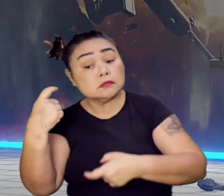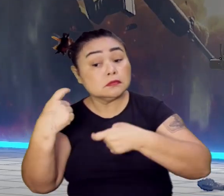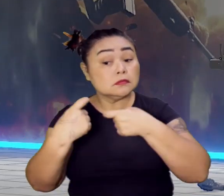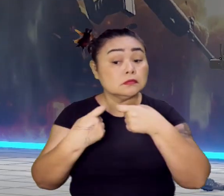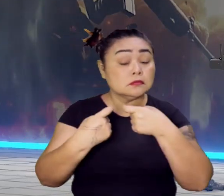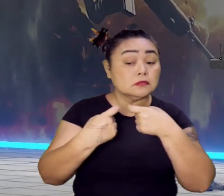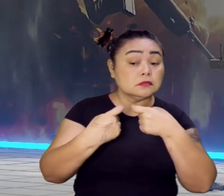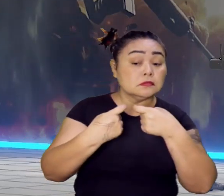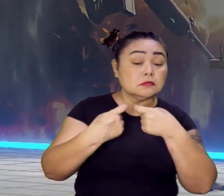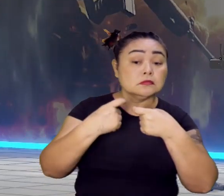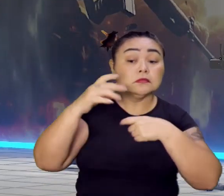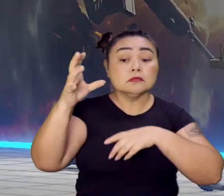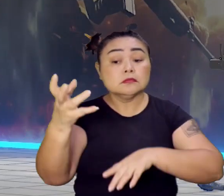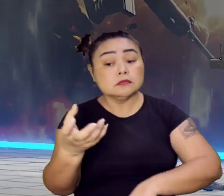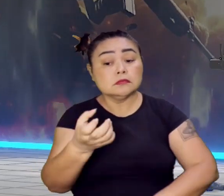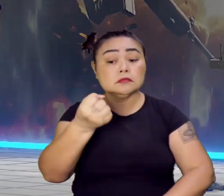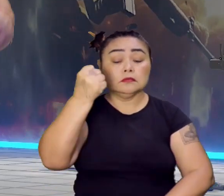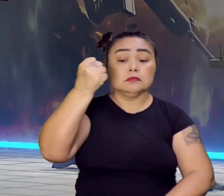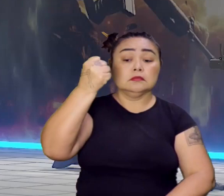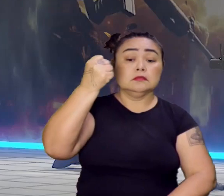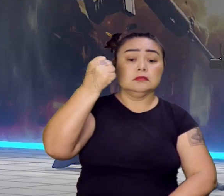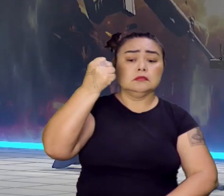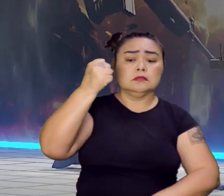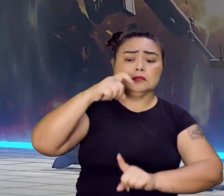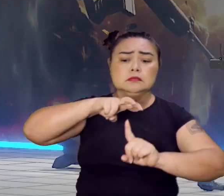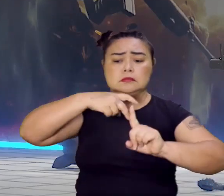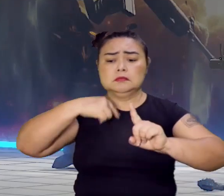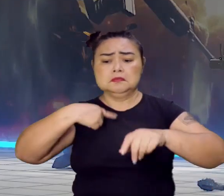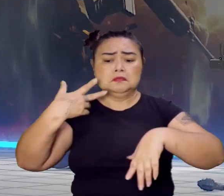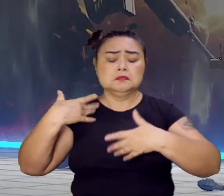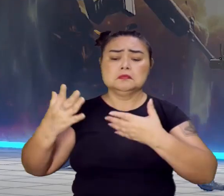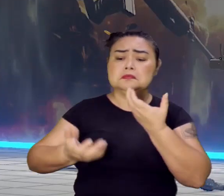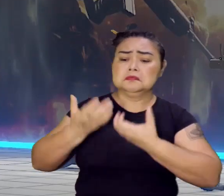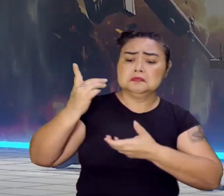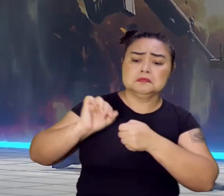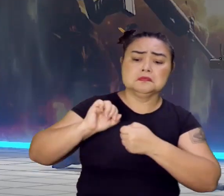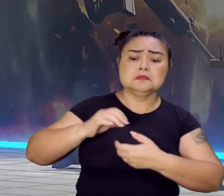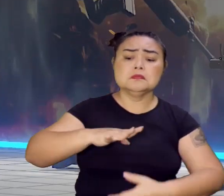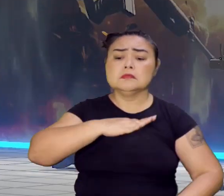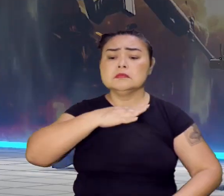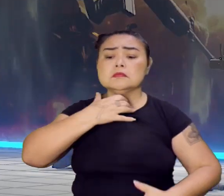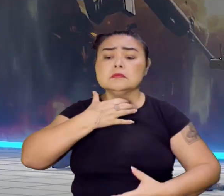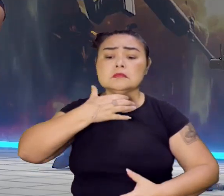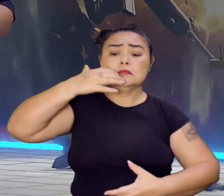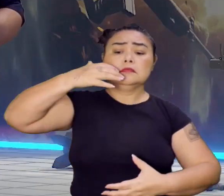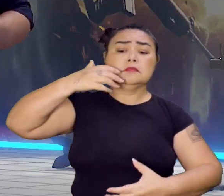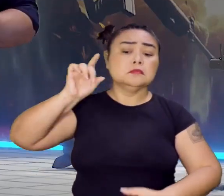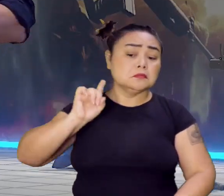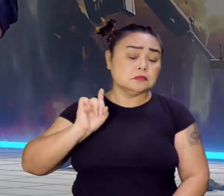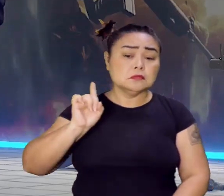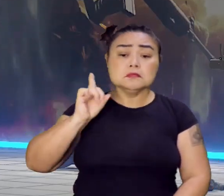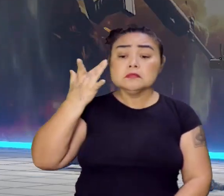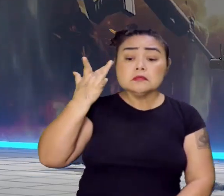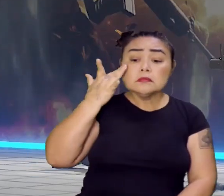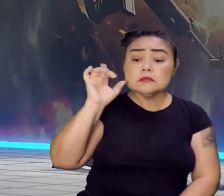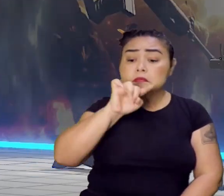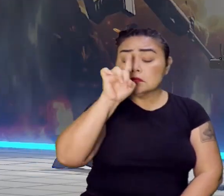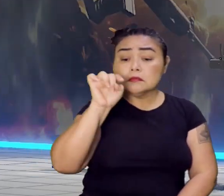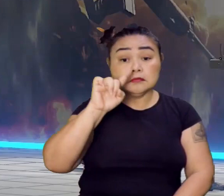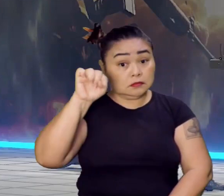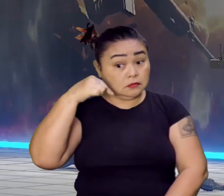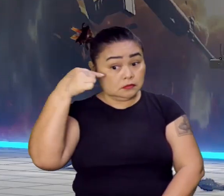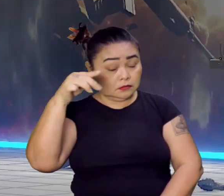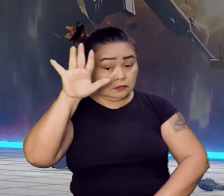se ele é capturado, se ele é torturado, queimado, enforcado. Não se sabe ao certo o que acontece. Tanto é que depois